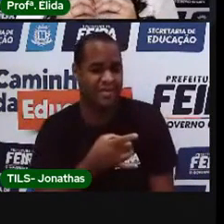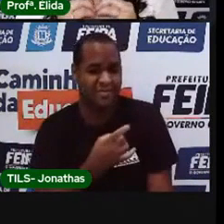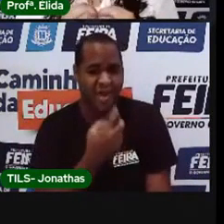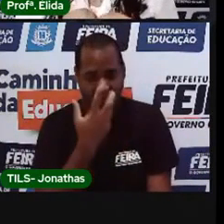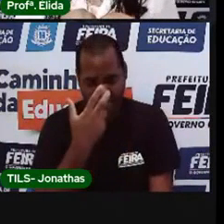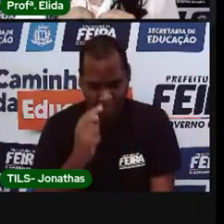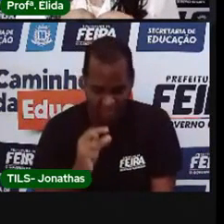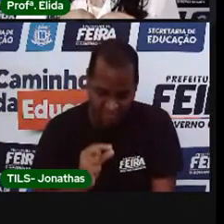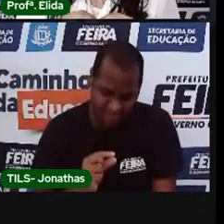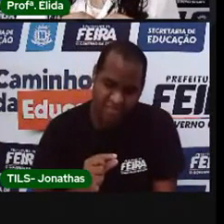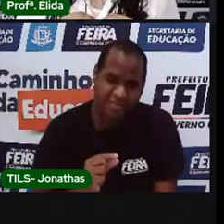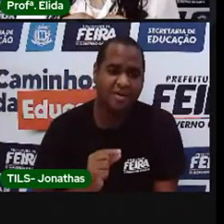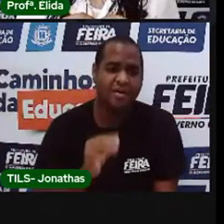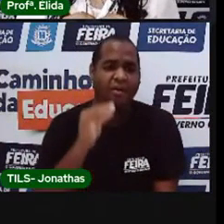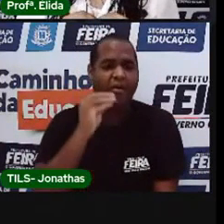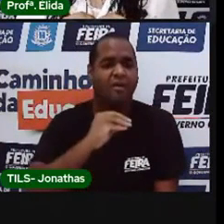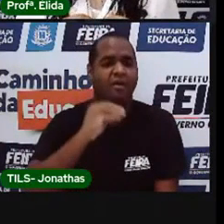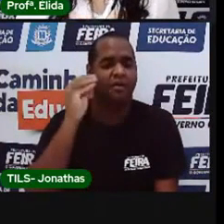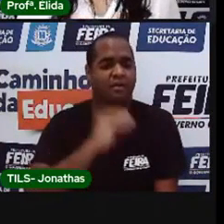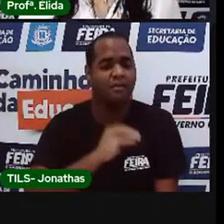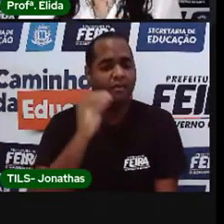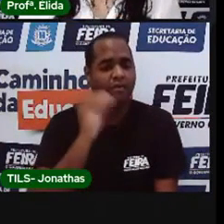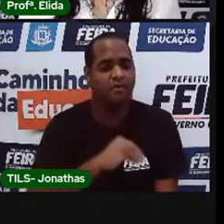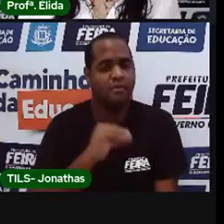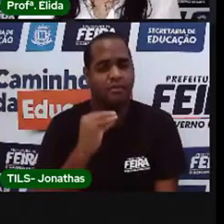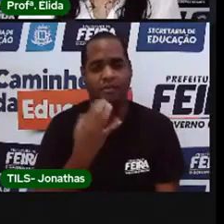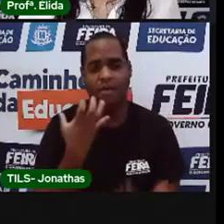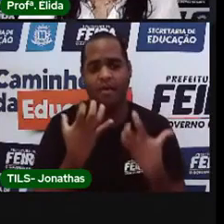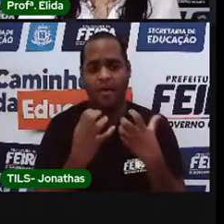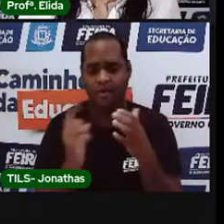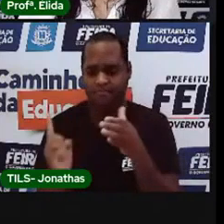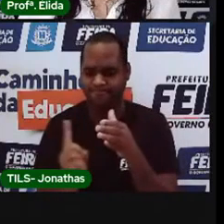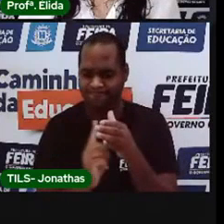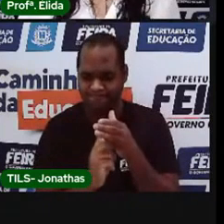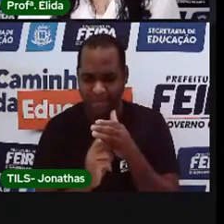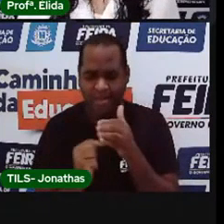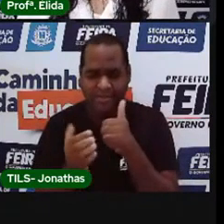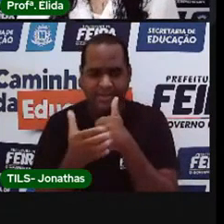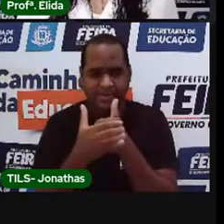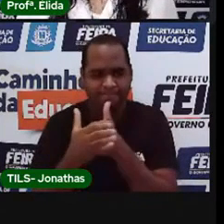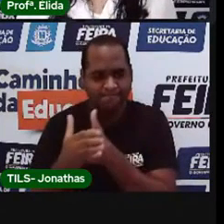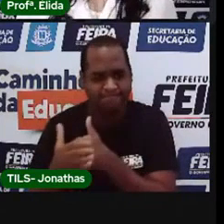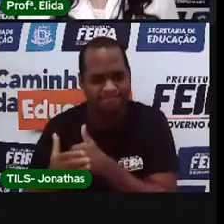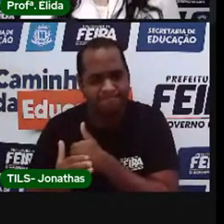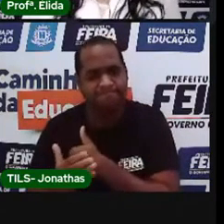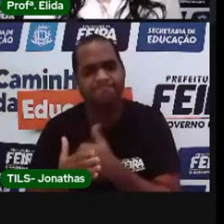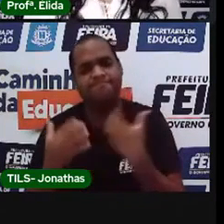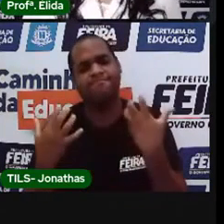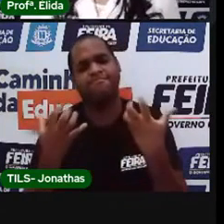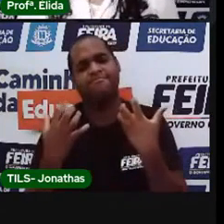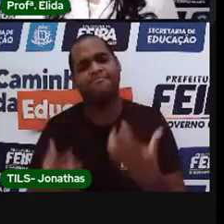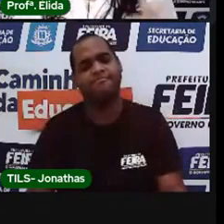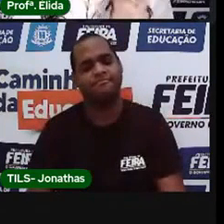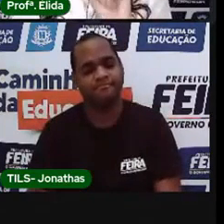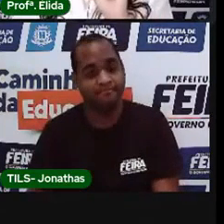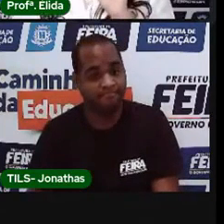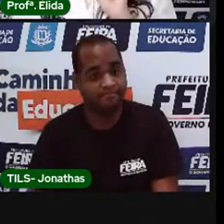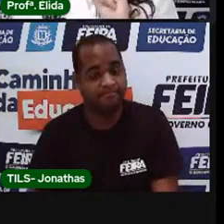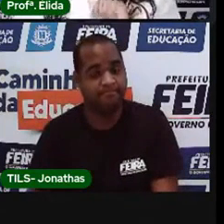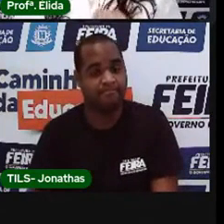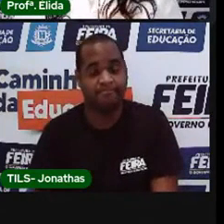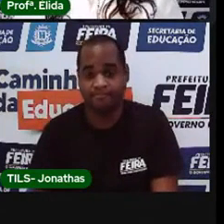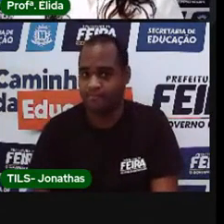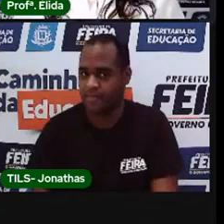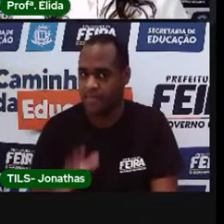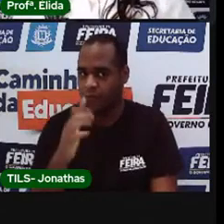pequenininho, tão frágil, que a gente quer se esconder mesmo. Não é isso? É. Agora,